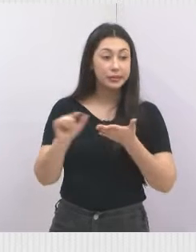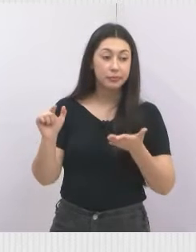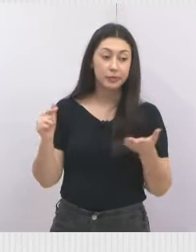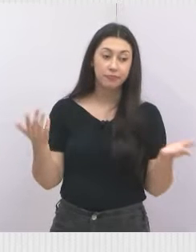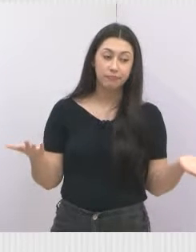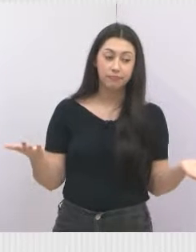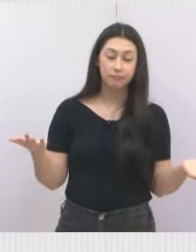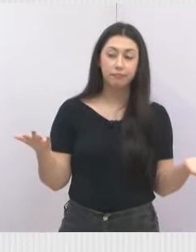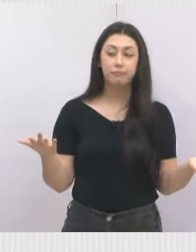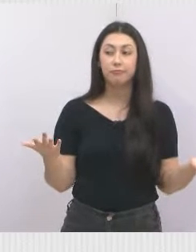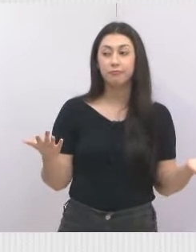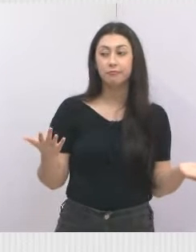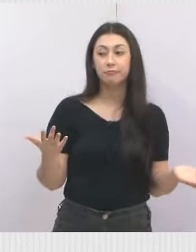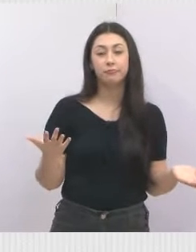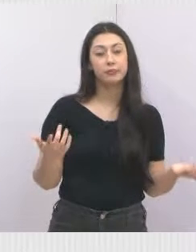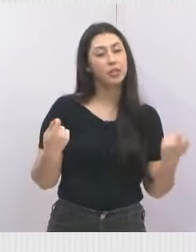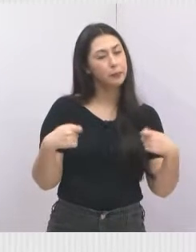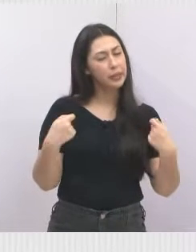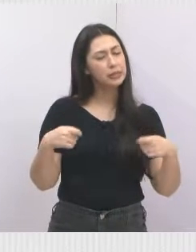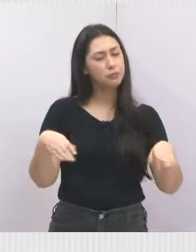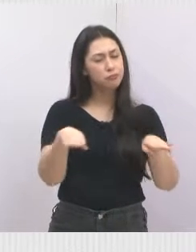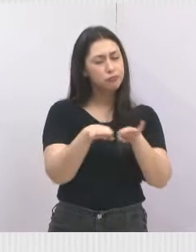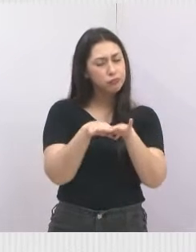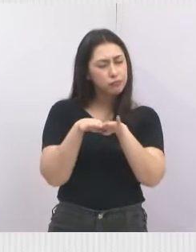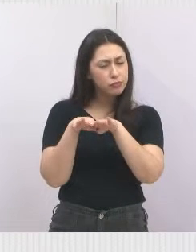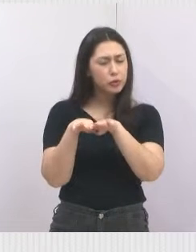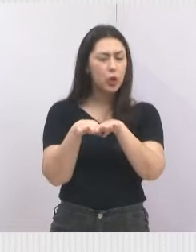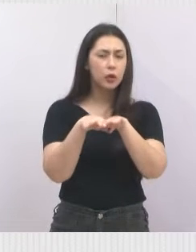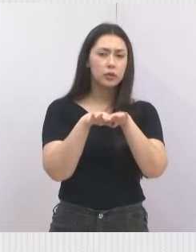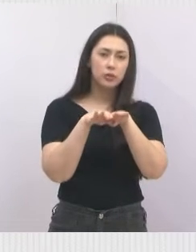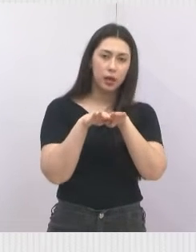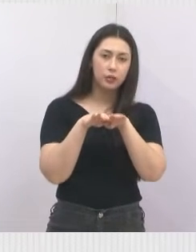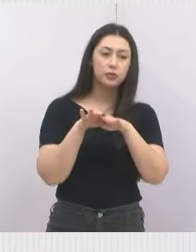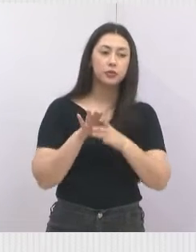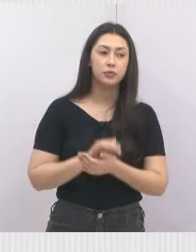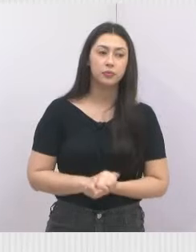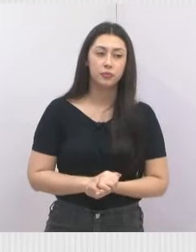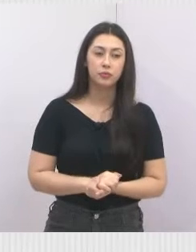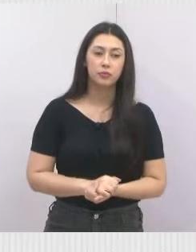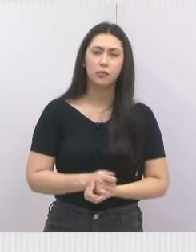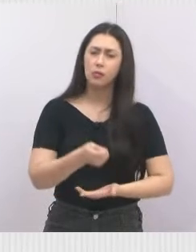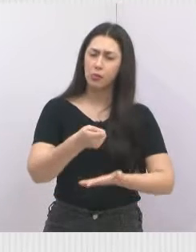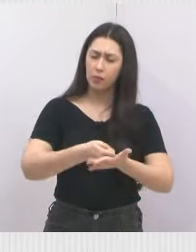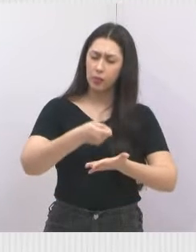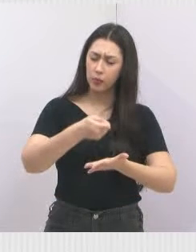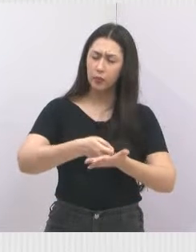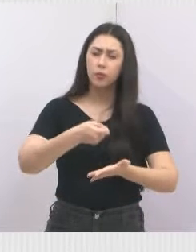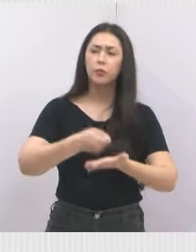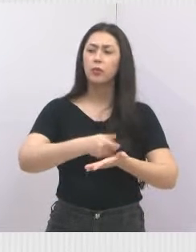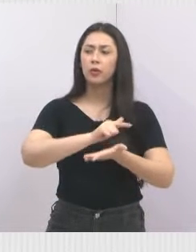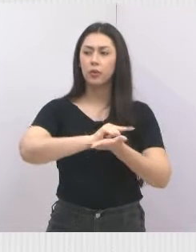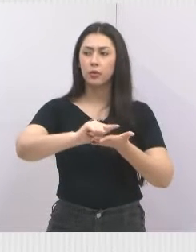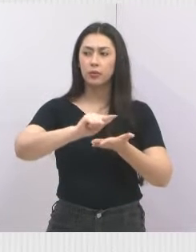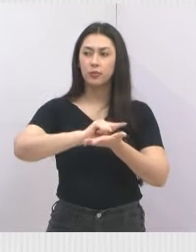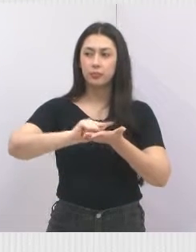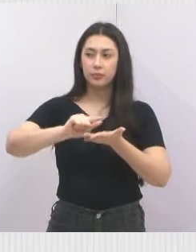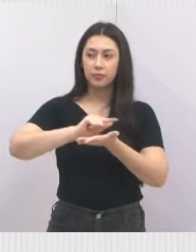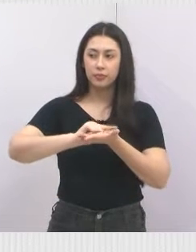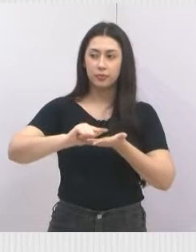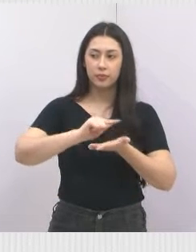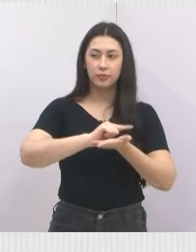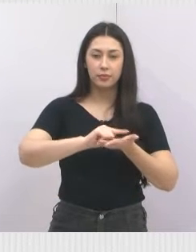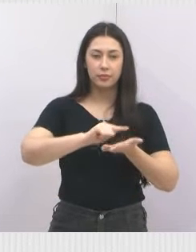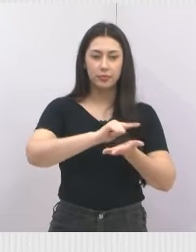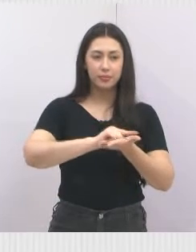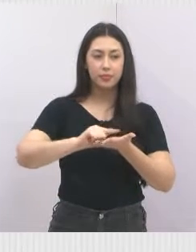Então, eu acho que o está sendo para Chico tem que ser para Francisco ou para ninguém, né, e obriga aí o município a limpar e pronto, acabou, é o município,